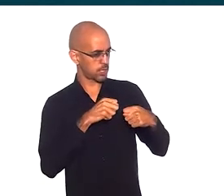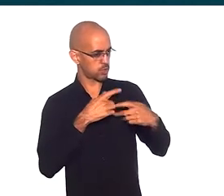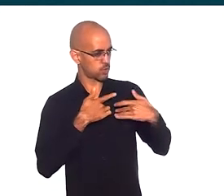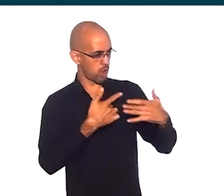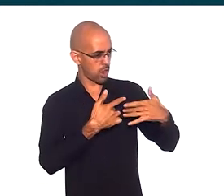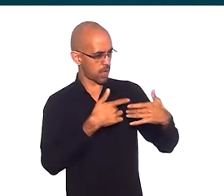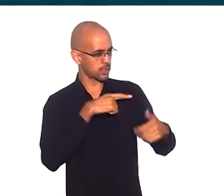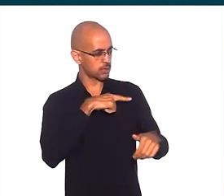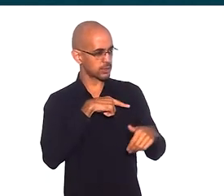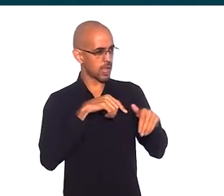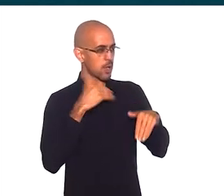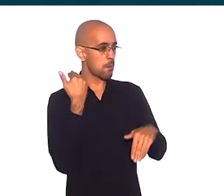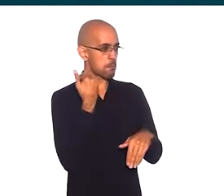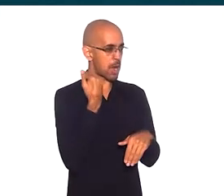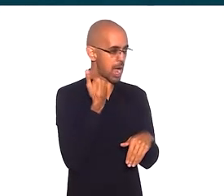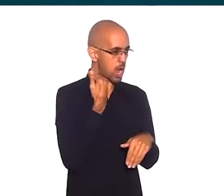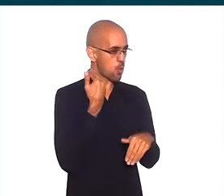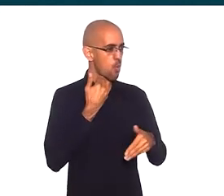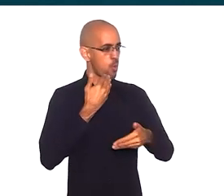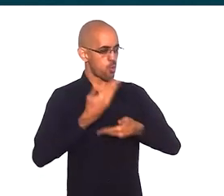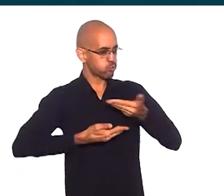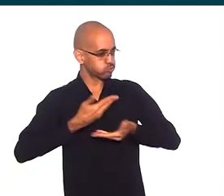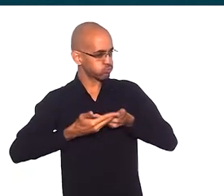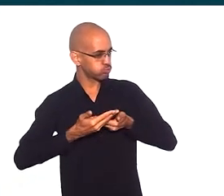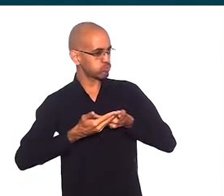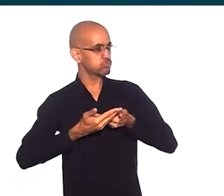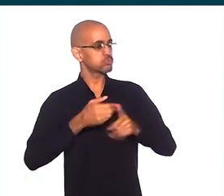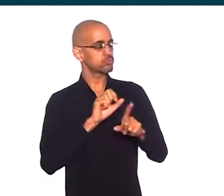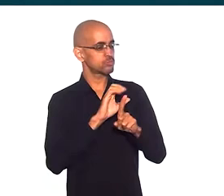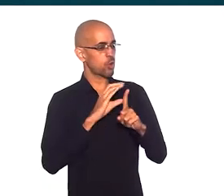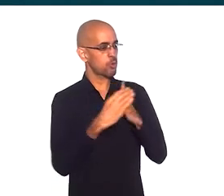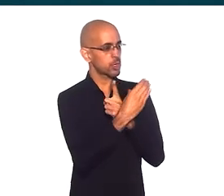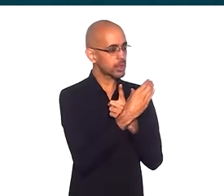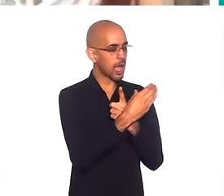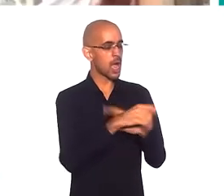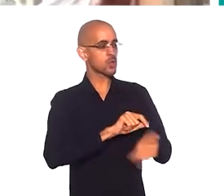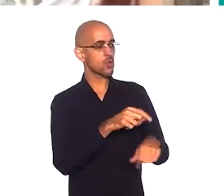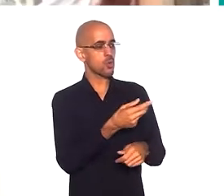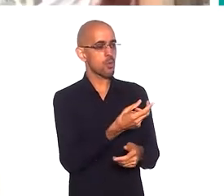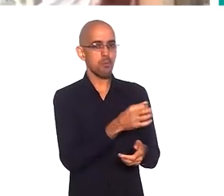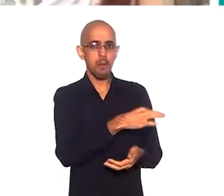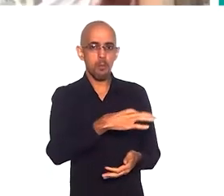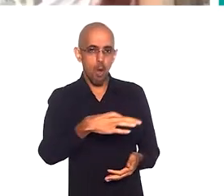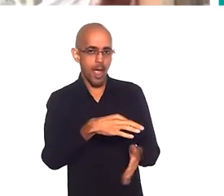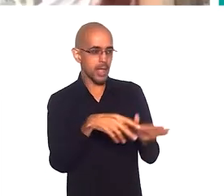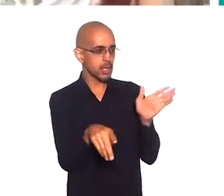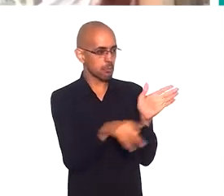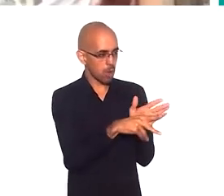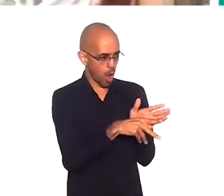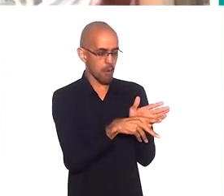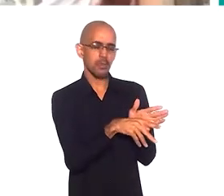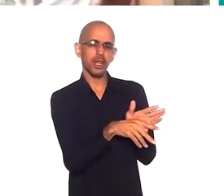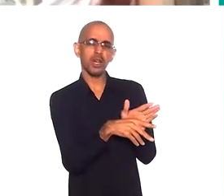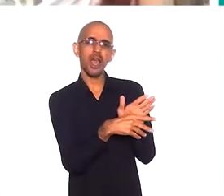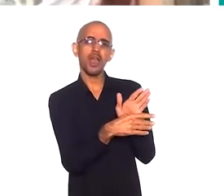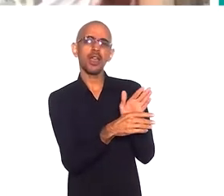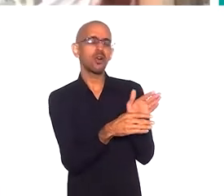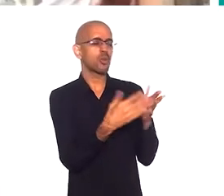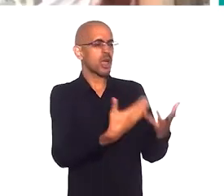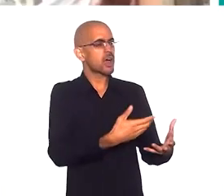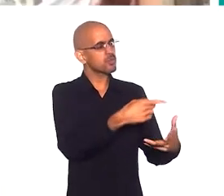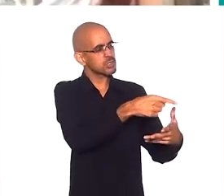Tem banco comunitário, moeda própria. E eu queria que vocês